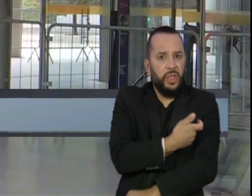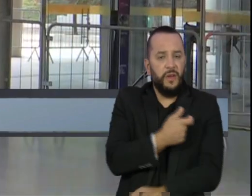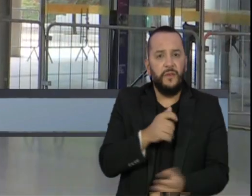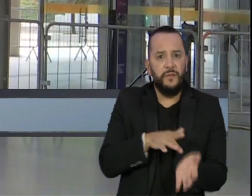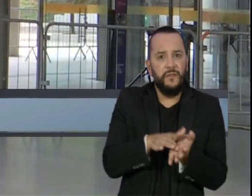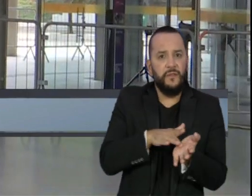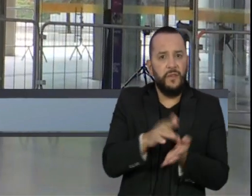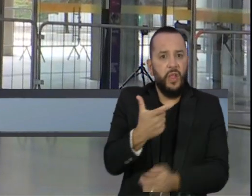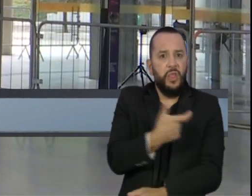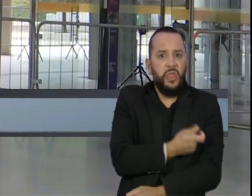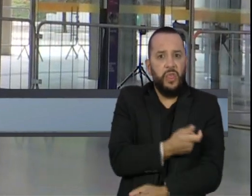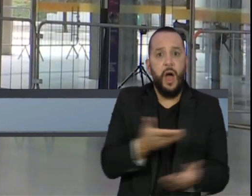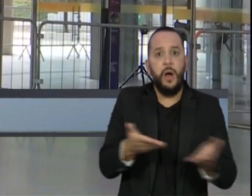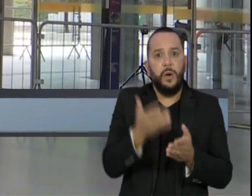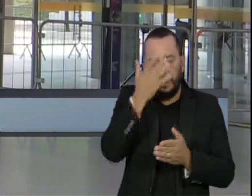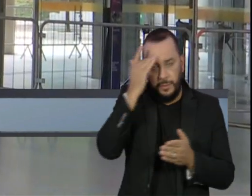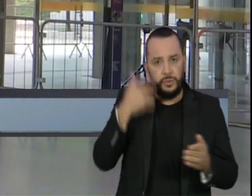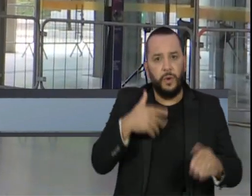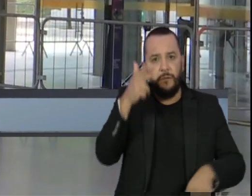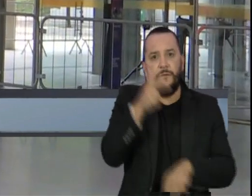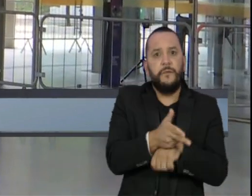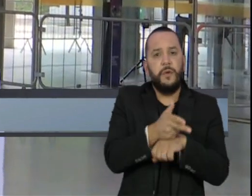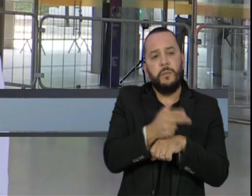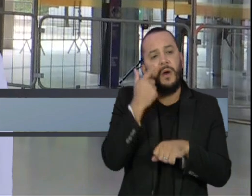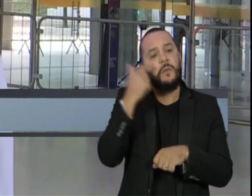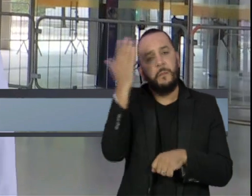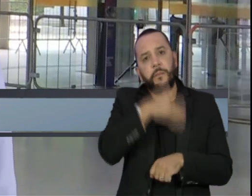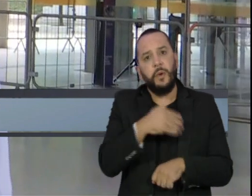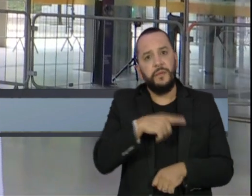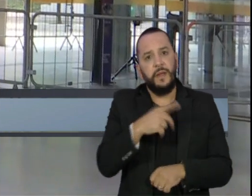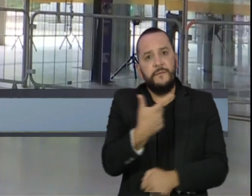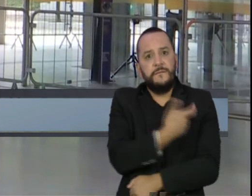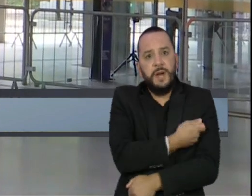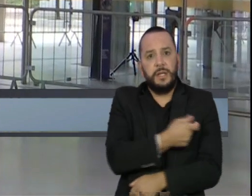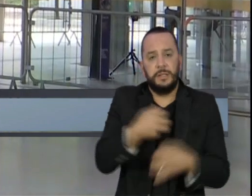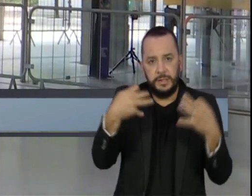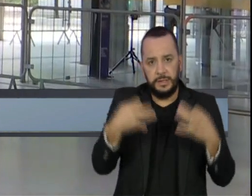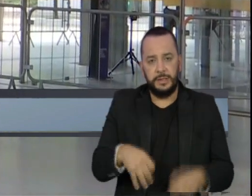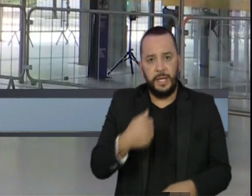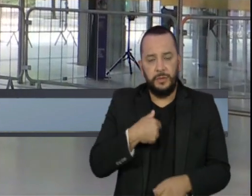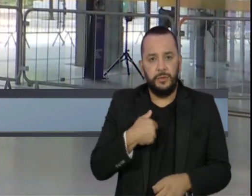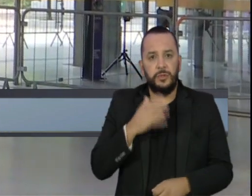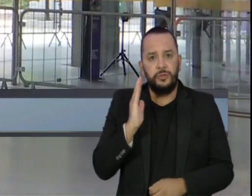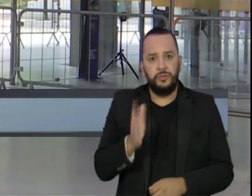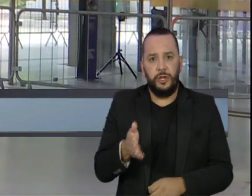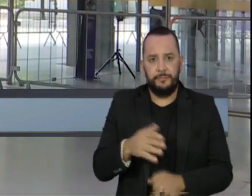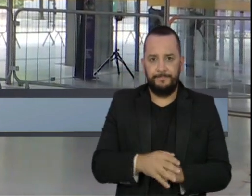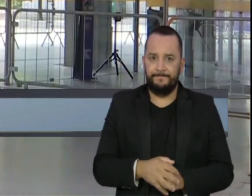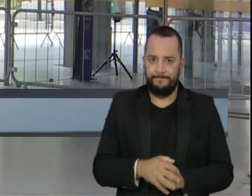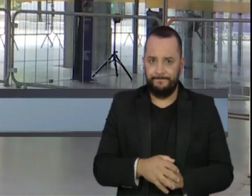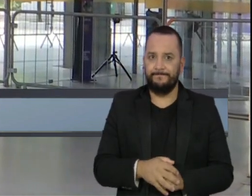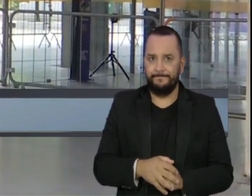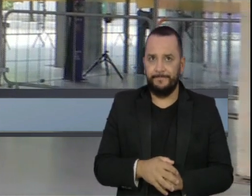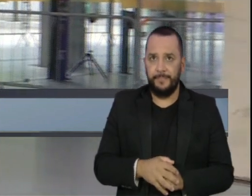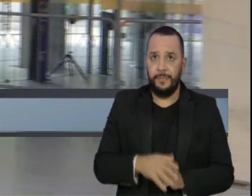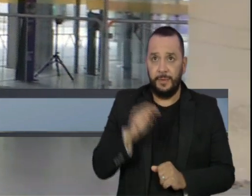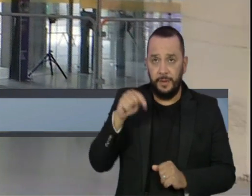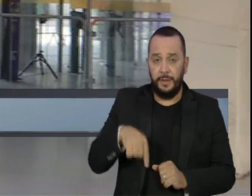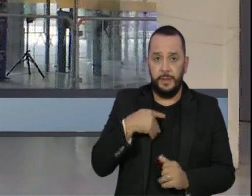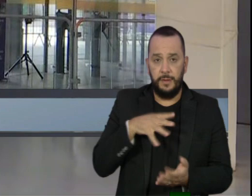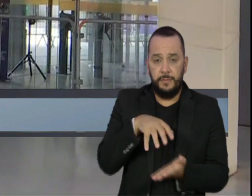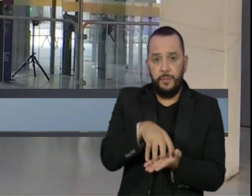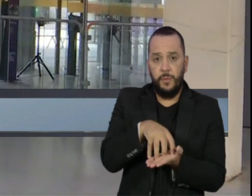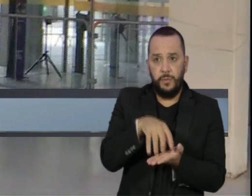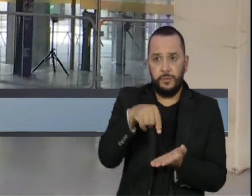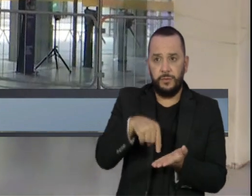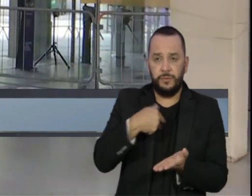muitas pessoas passaram a filmar todo o procedimento para ter certeza que o líquido, a dose foi completamente aplicada. Estou aqui no posto de vacinação